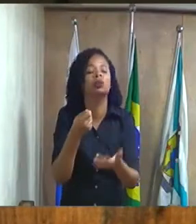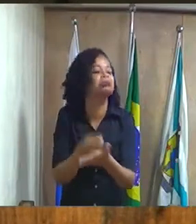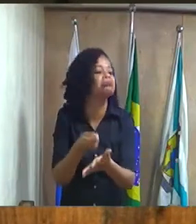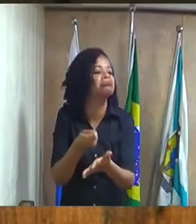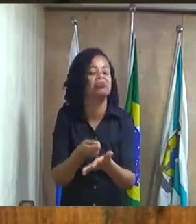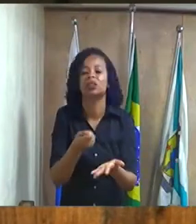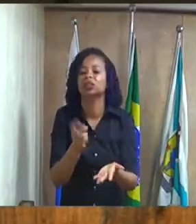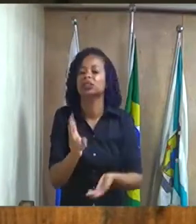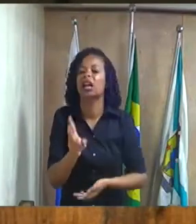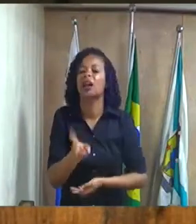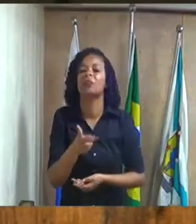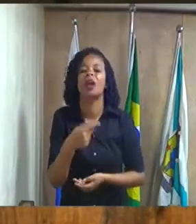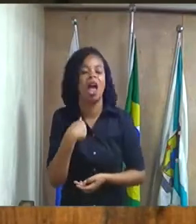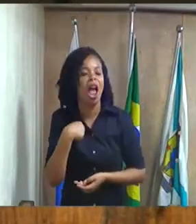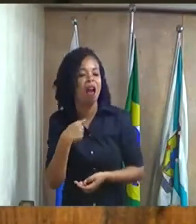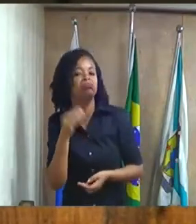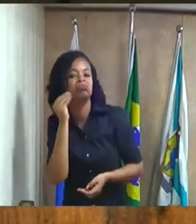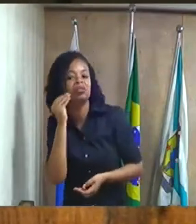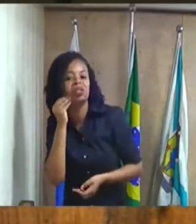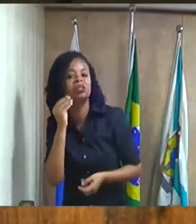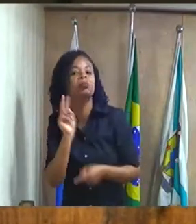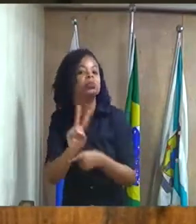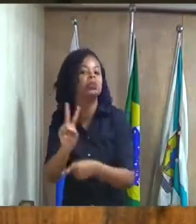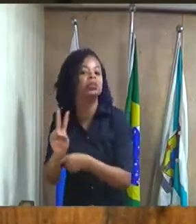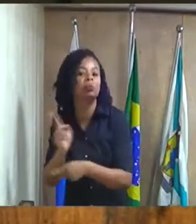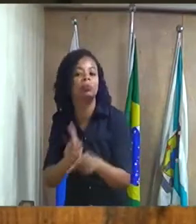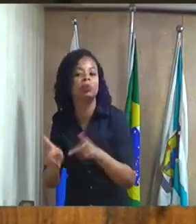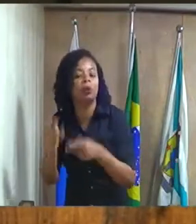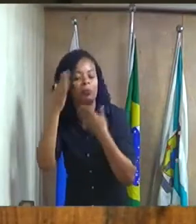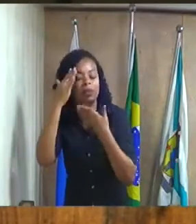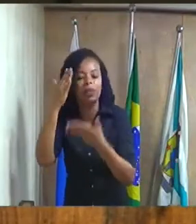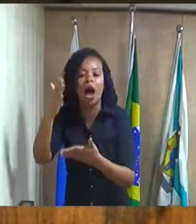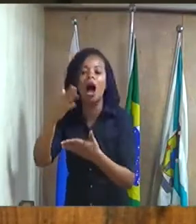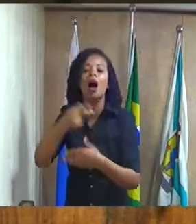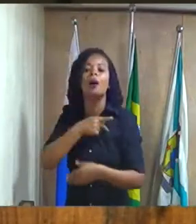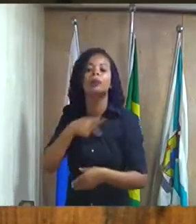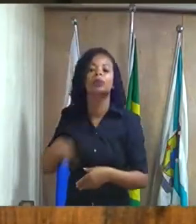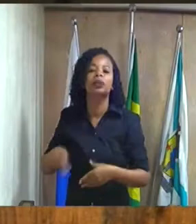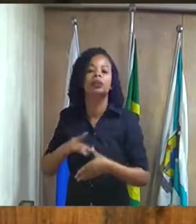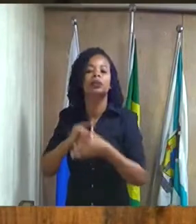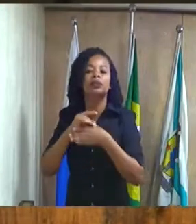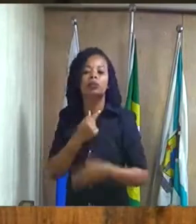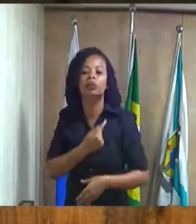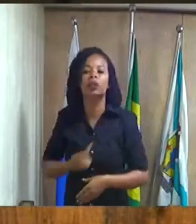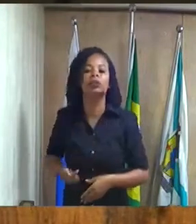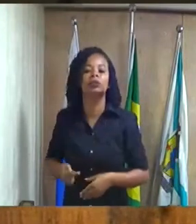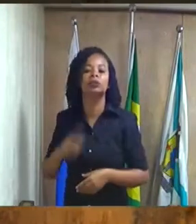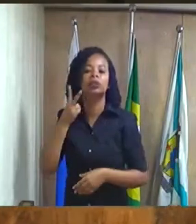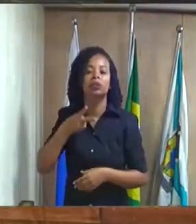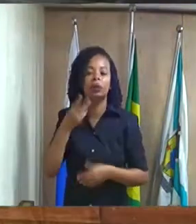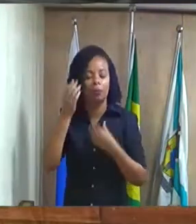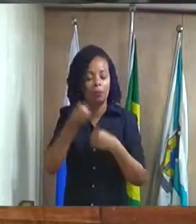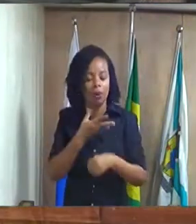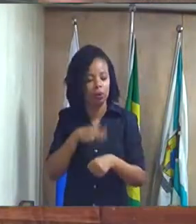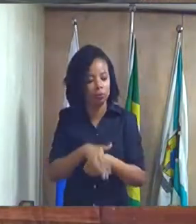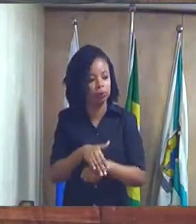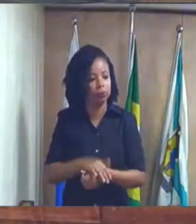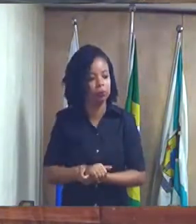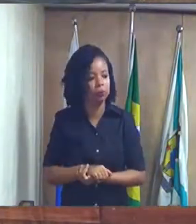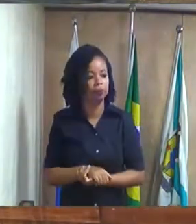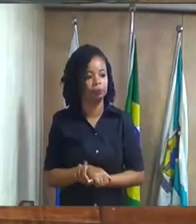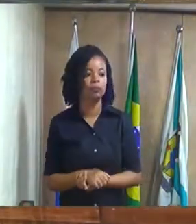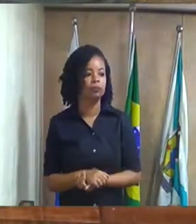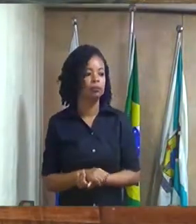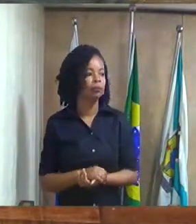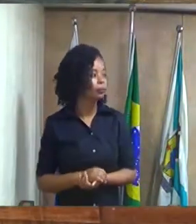tentando defender a população muito obrigado senhor presidente líder de governo dos vereadores e uma boa noite Marquinhos